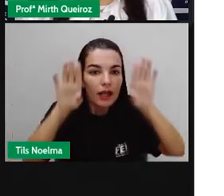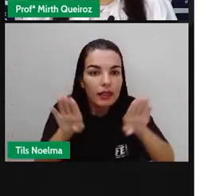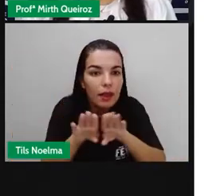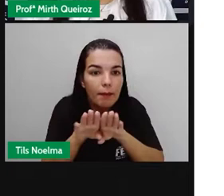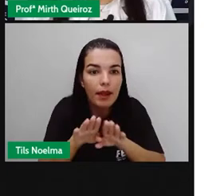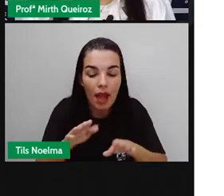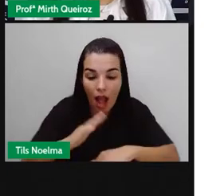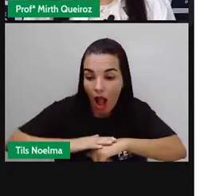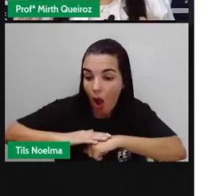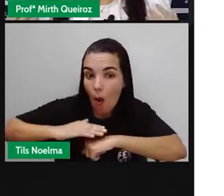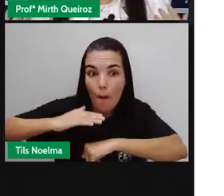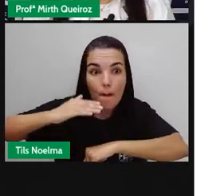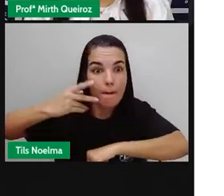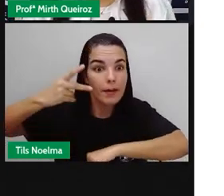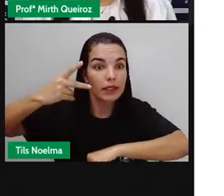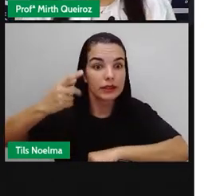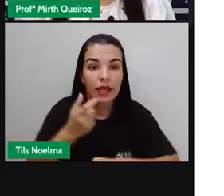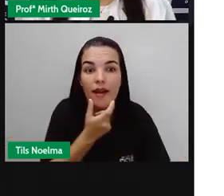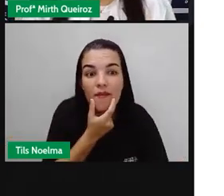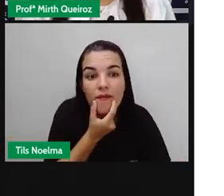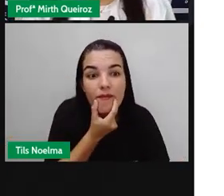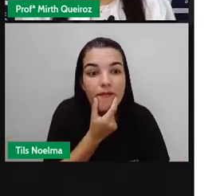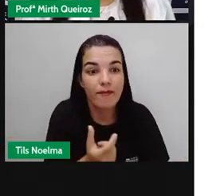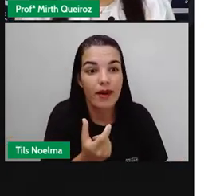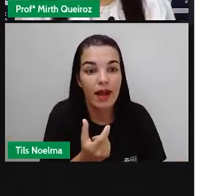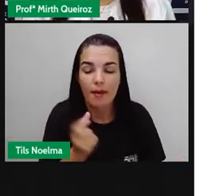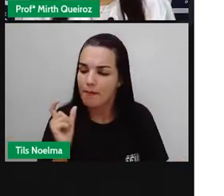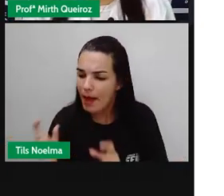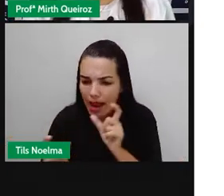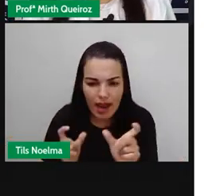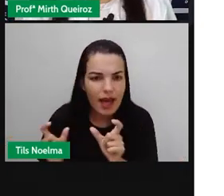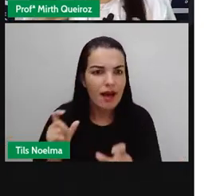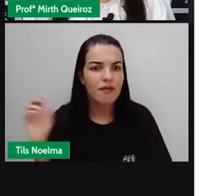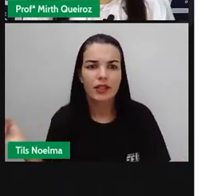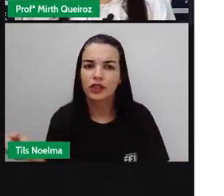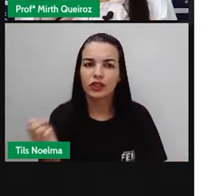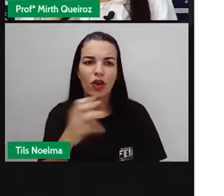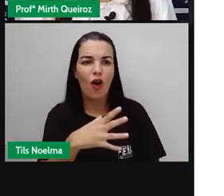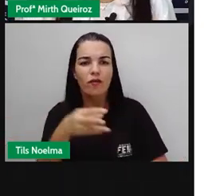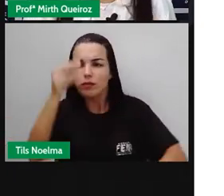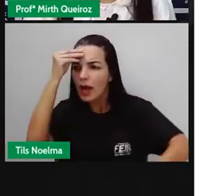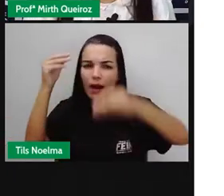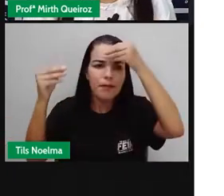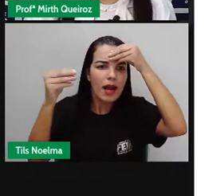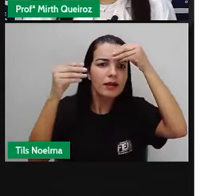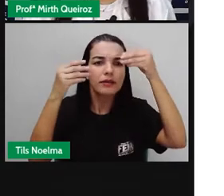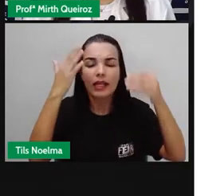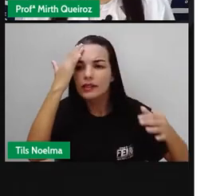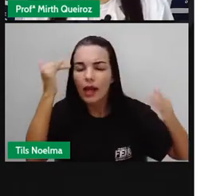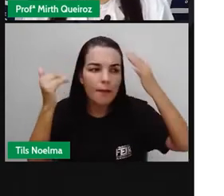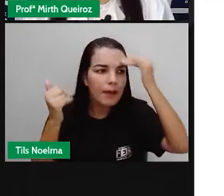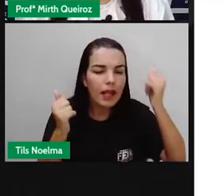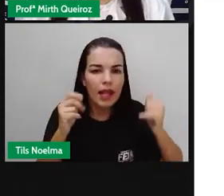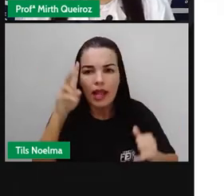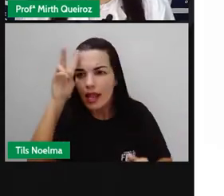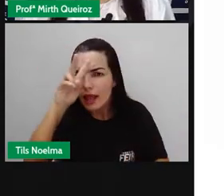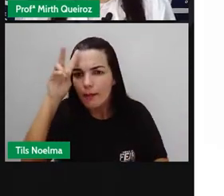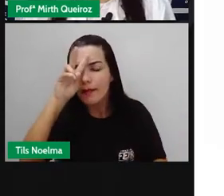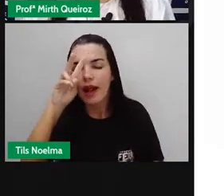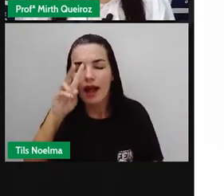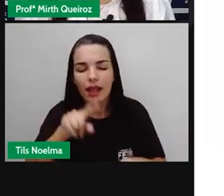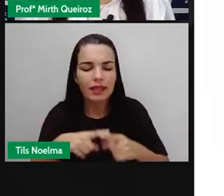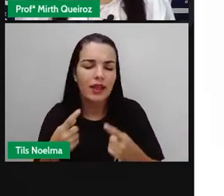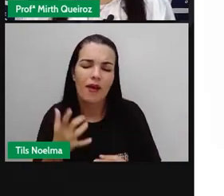vocabulário. A leitura, ela traz tantas coisas positivas para a gente e é um ato tão simples da gente fazer.